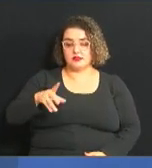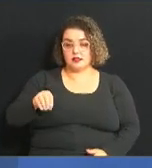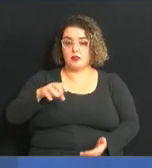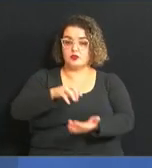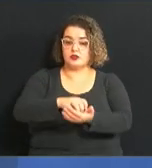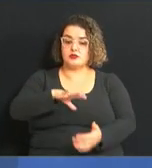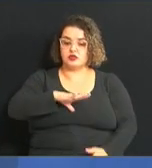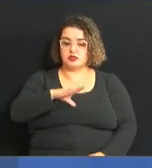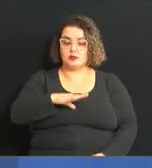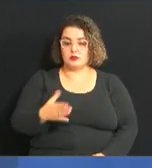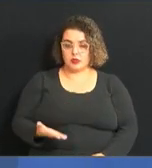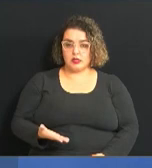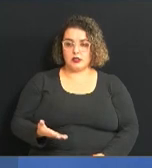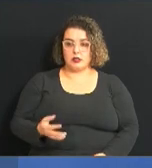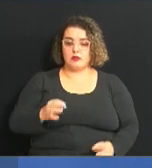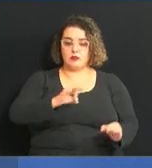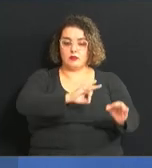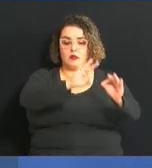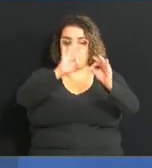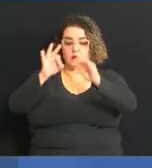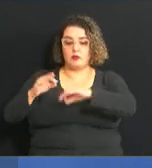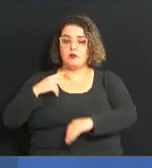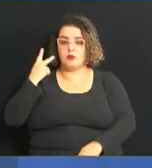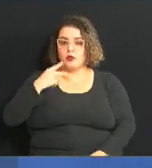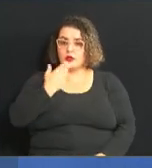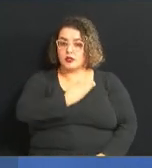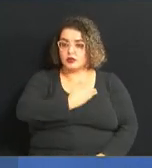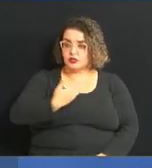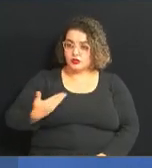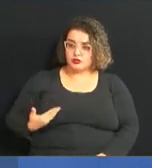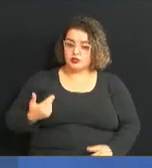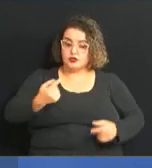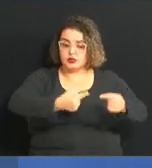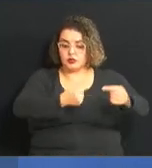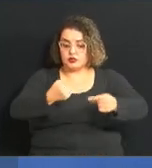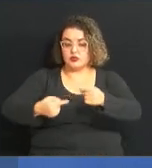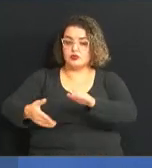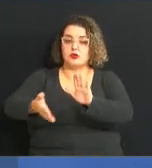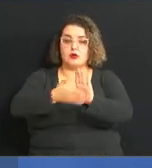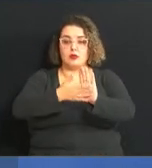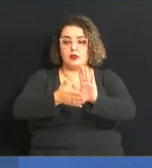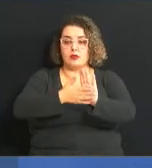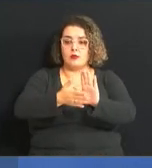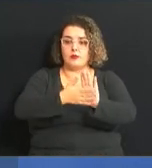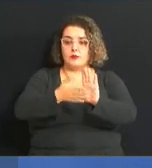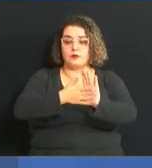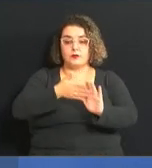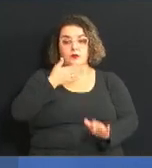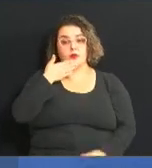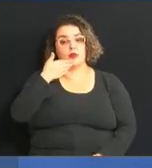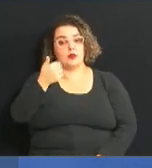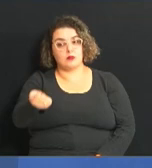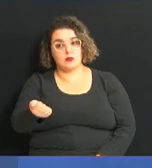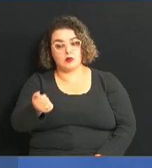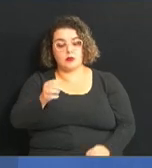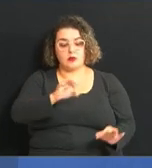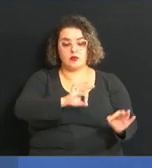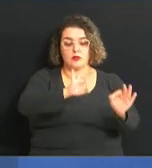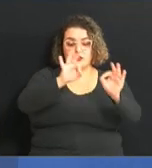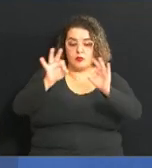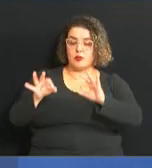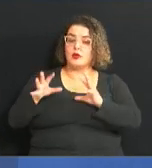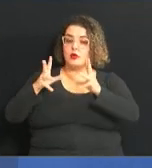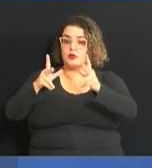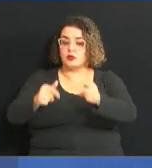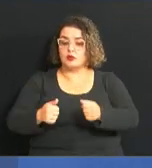objetivo dele é acompanhar políticas públicas, discutir e procurar ações de melhorias, acompanhar, sim, gente, todo